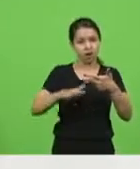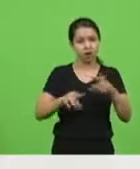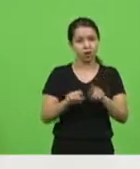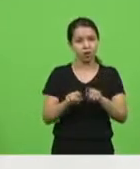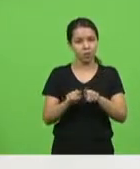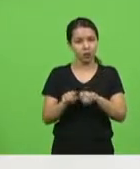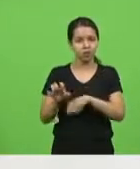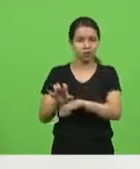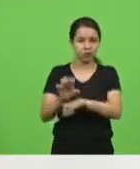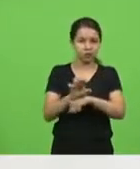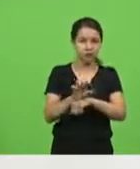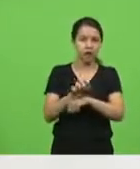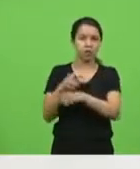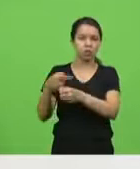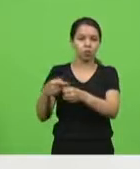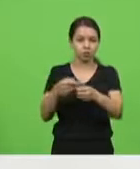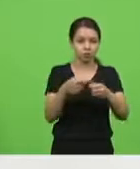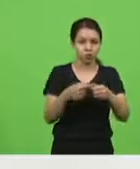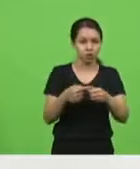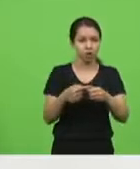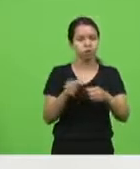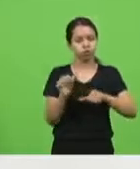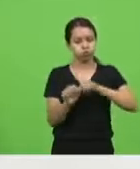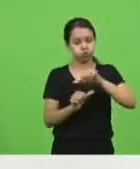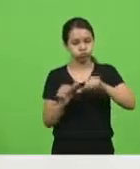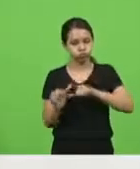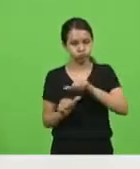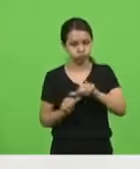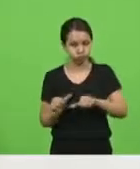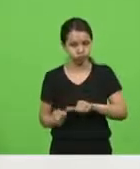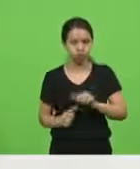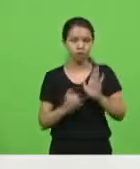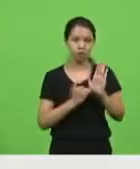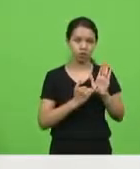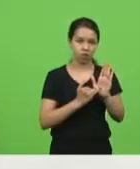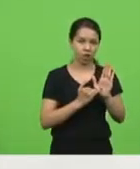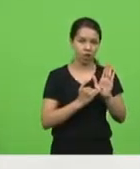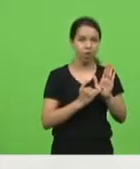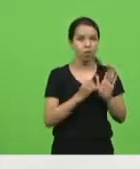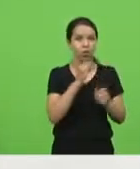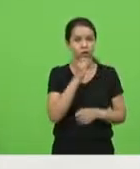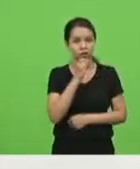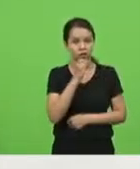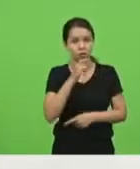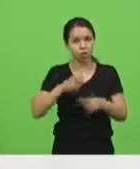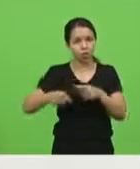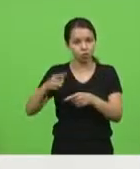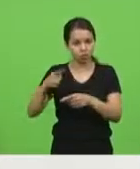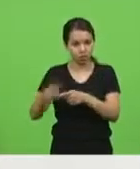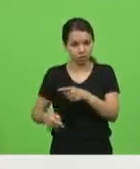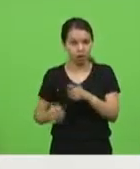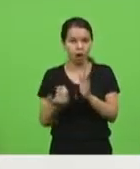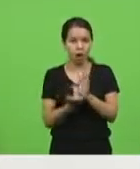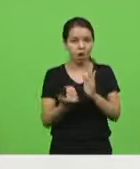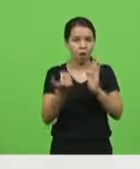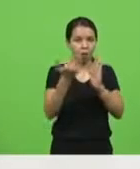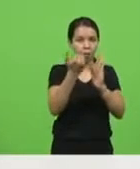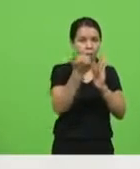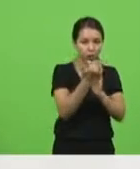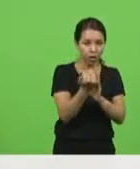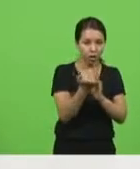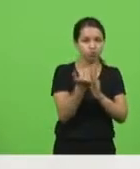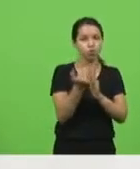mecanismos de ajuste fiscal, dentre eles a proibição de concessão de qualquer aumento, reajuste ou